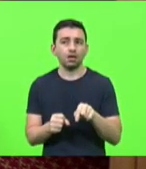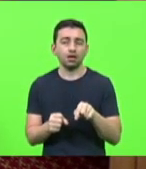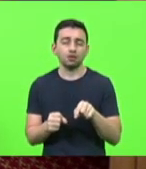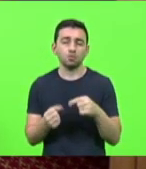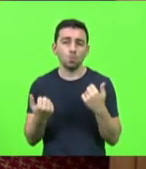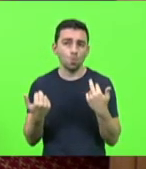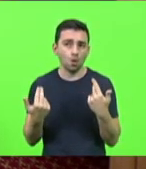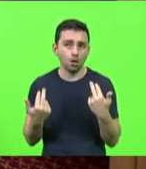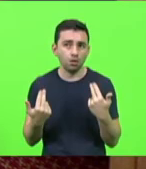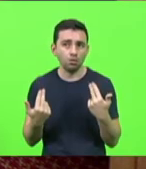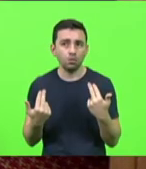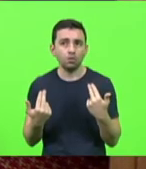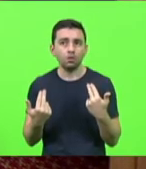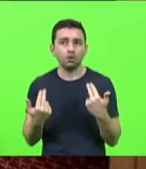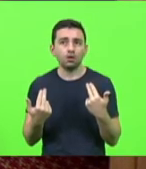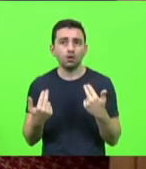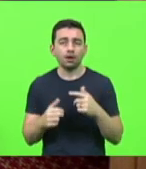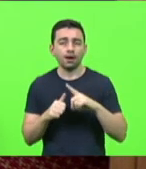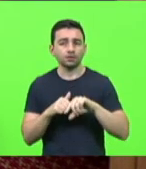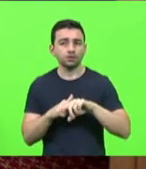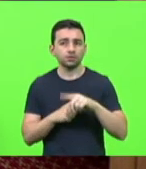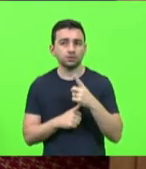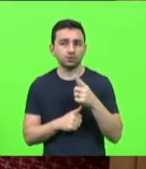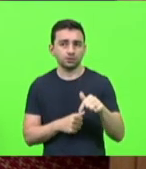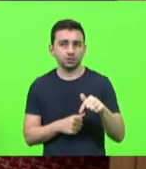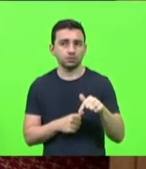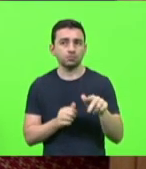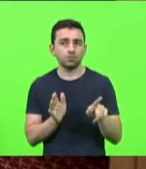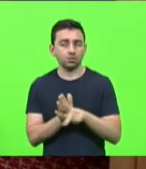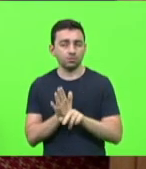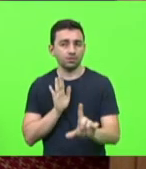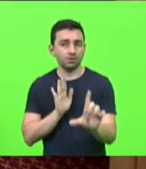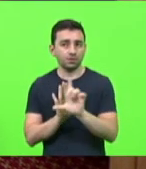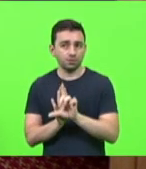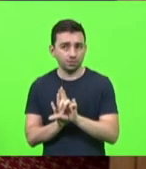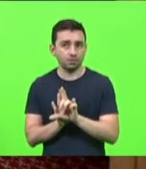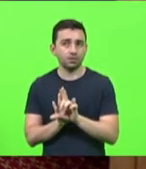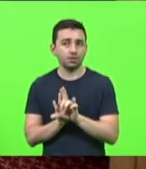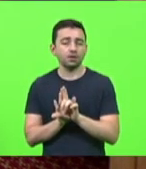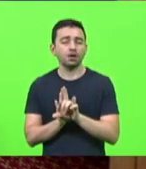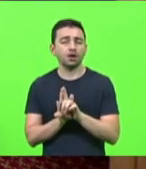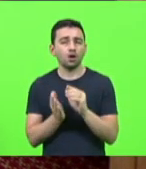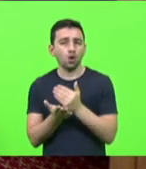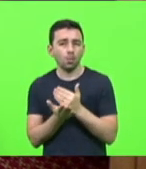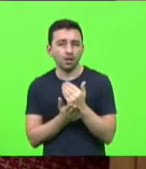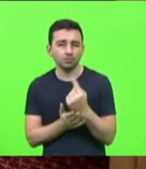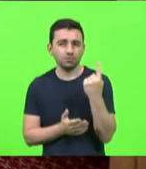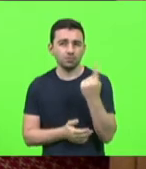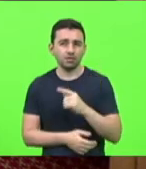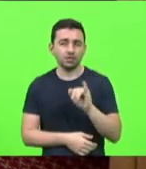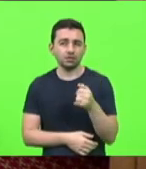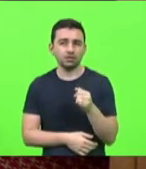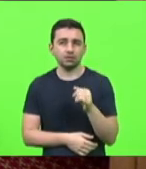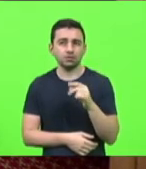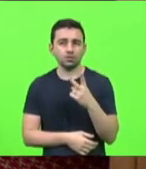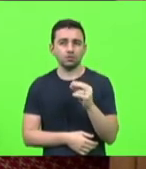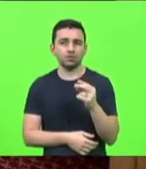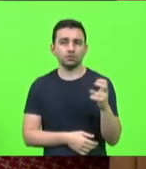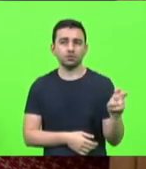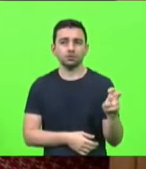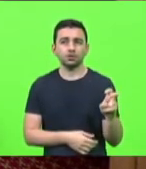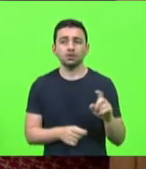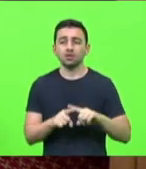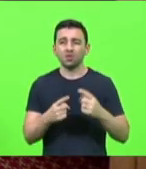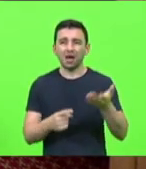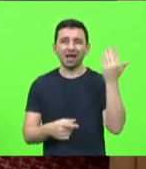o artigo 17 desta lei entre em vigor em 1º de janeiro de 2005 portanto desde